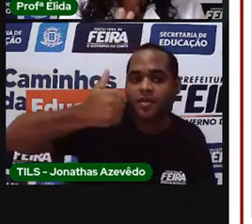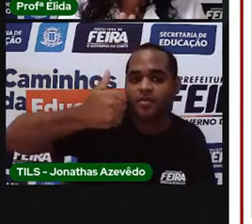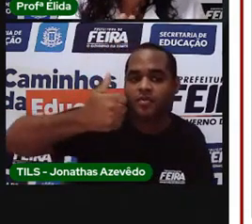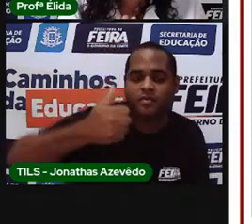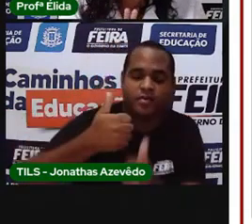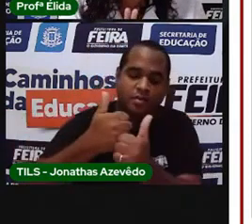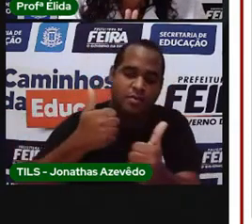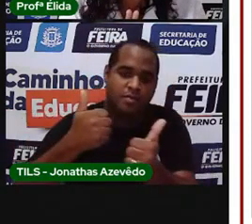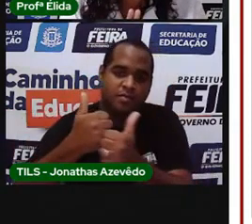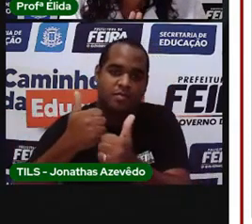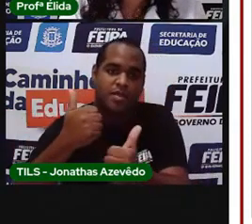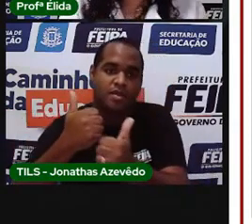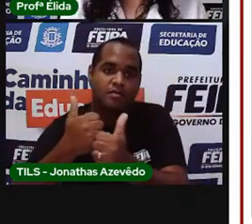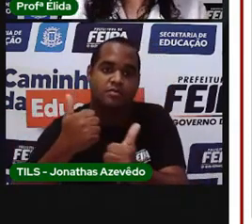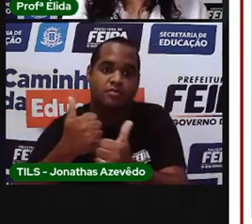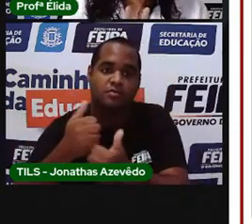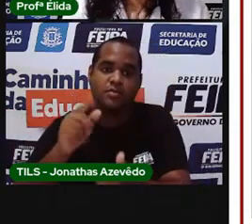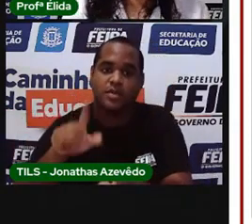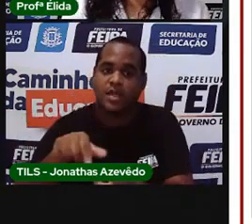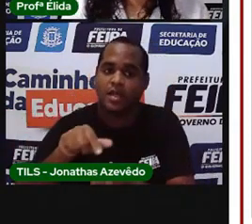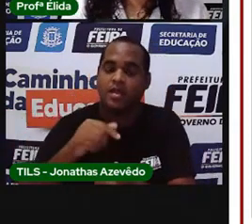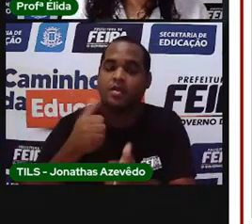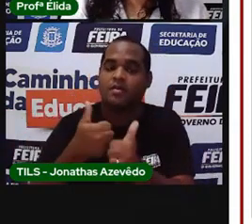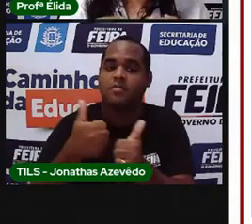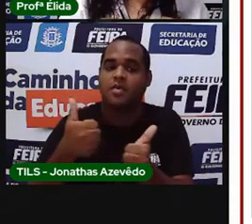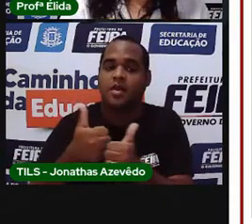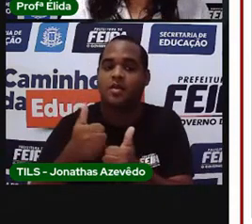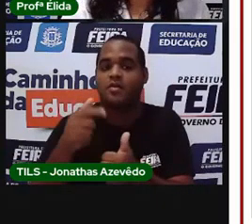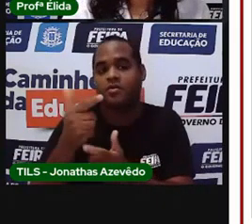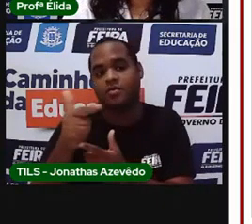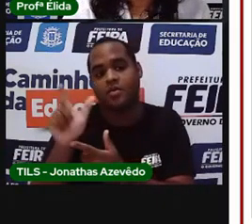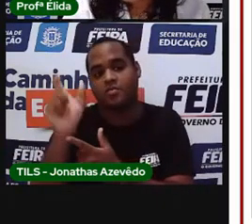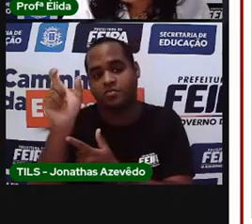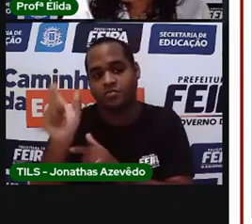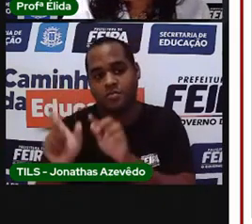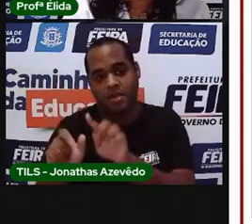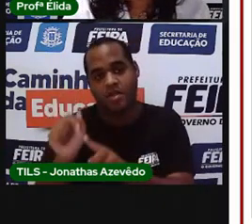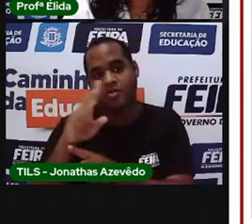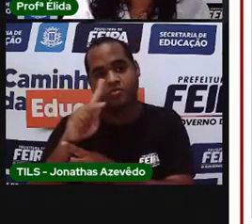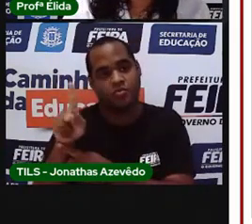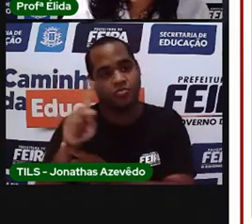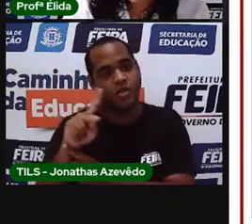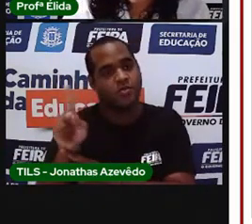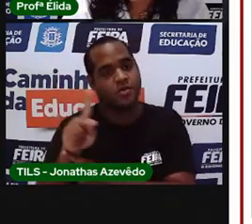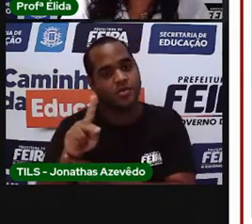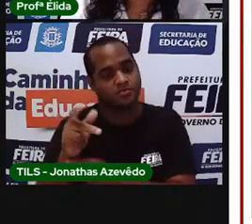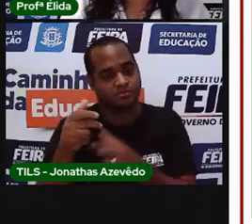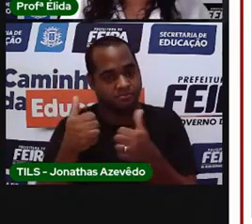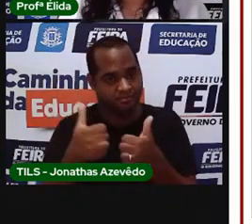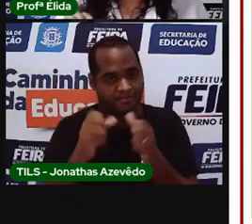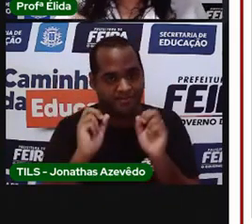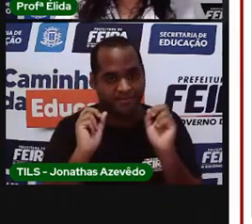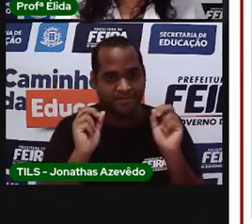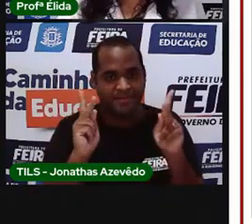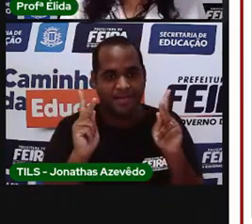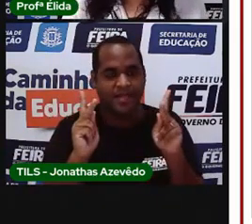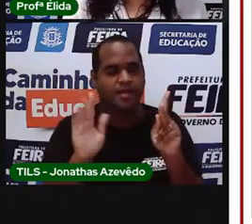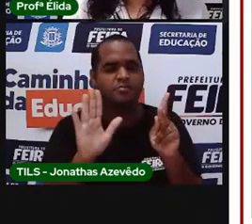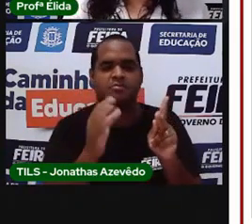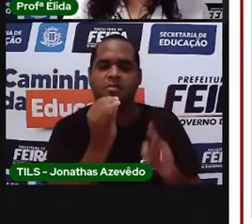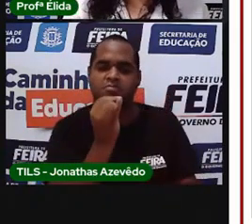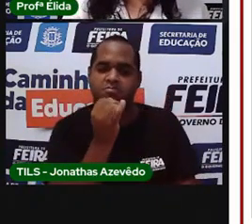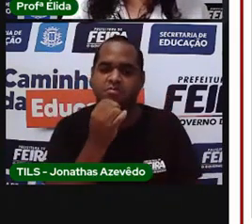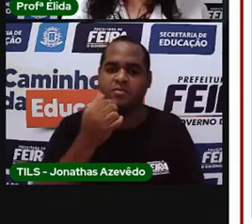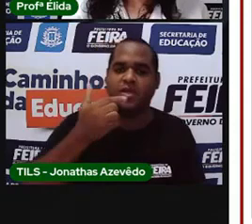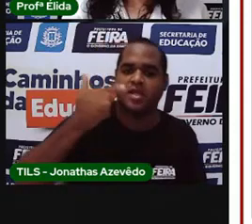perto da referência. A referência foi a Proélida. Ok? Quem é o